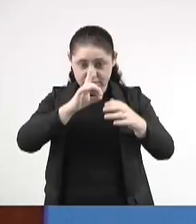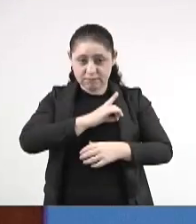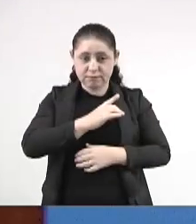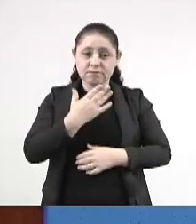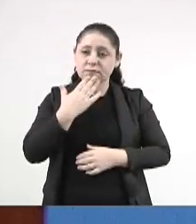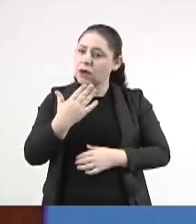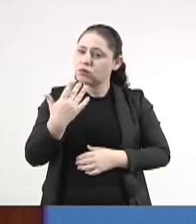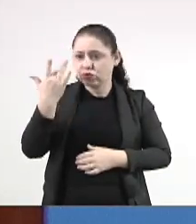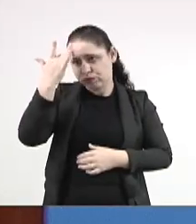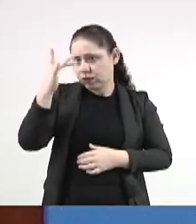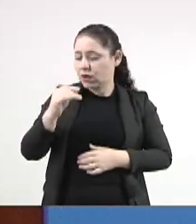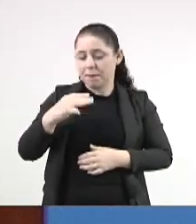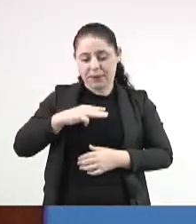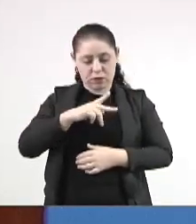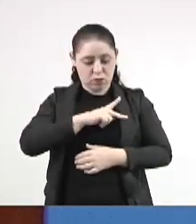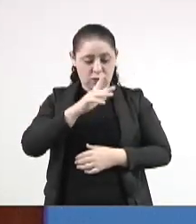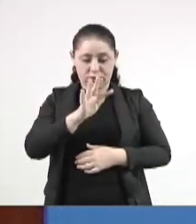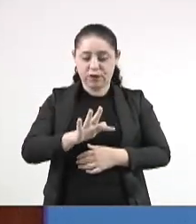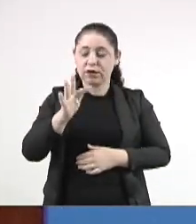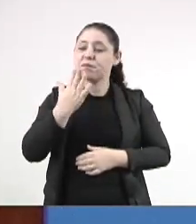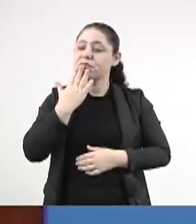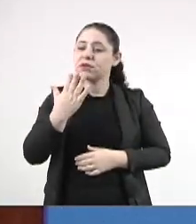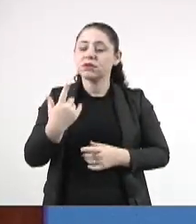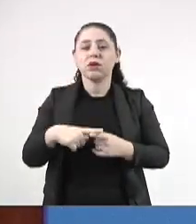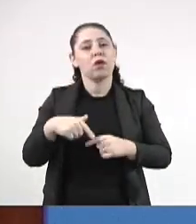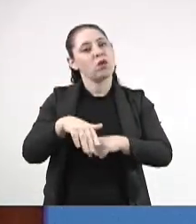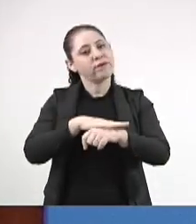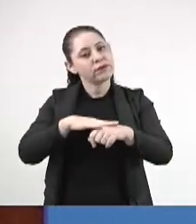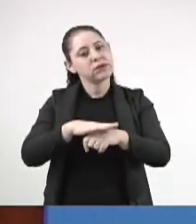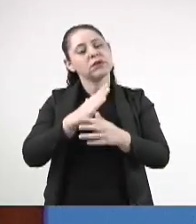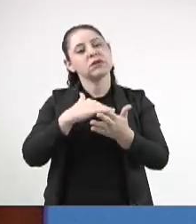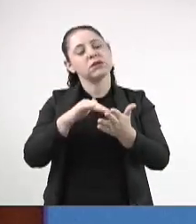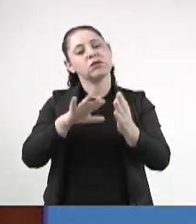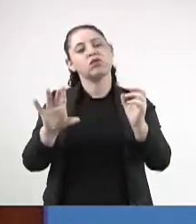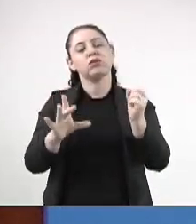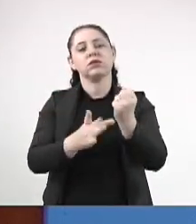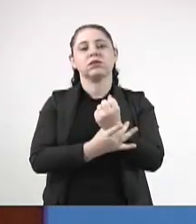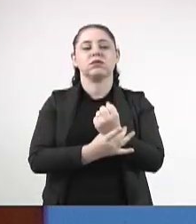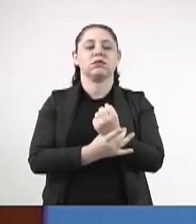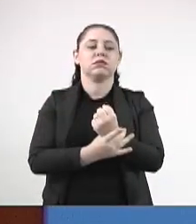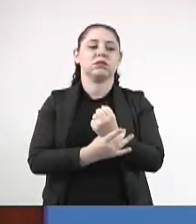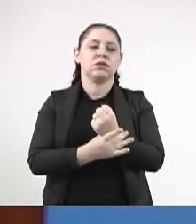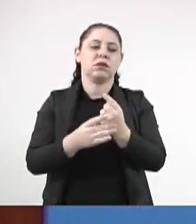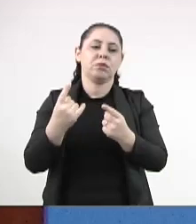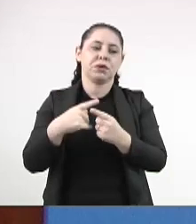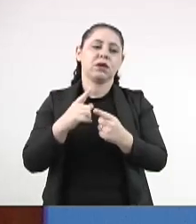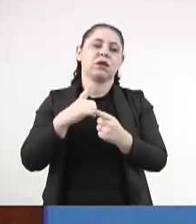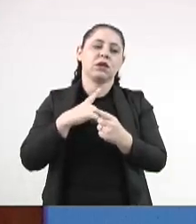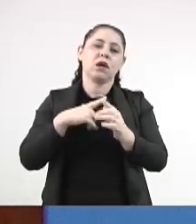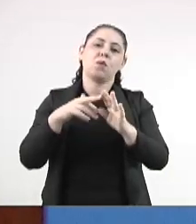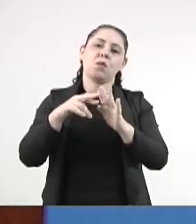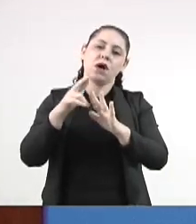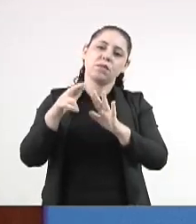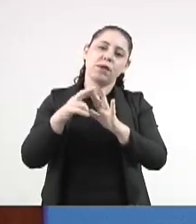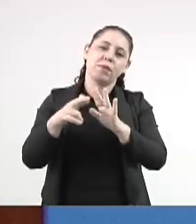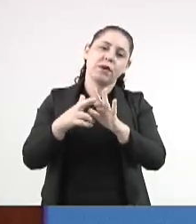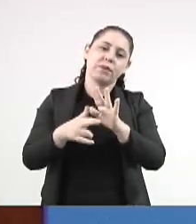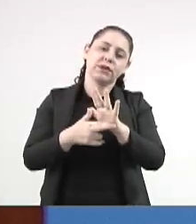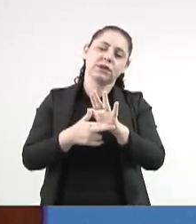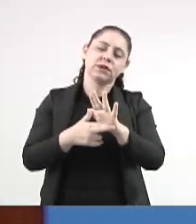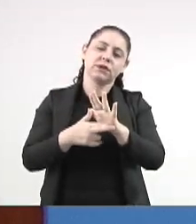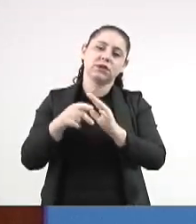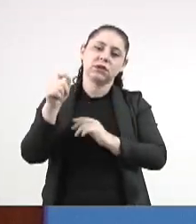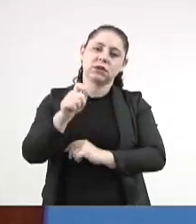Estou entrando no Ministério Público Federal, falei com o secretário de Segurança, porque existe uma resolução da